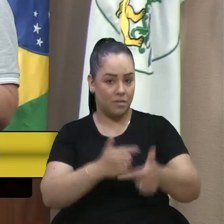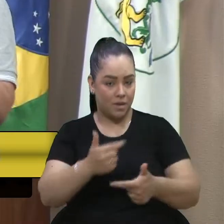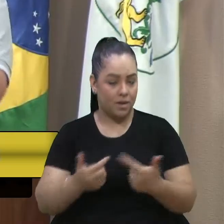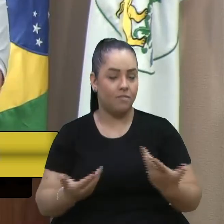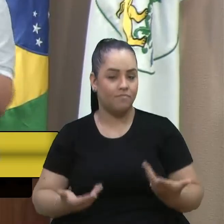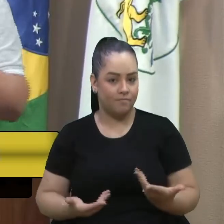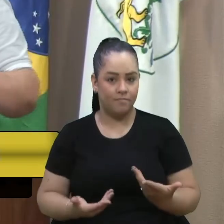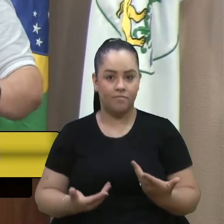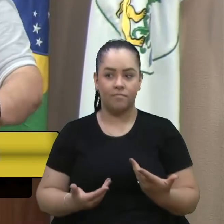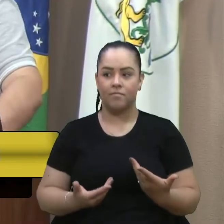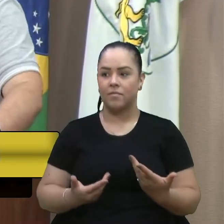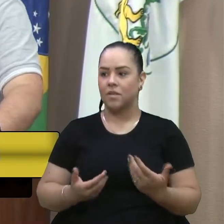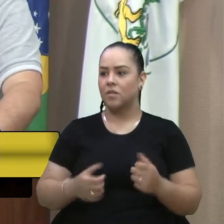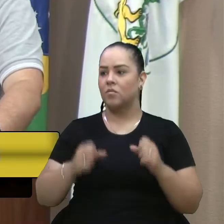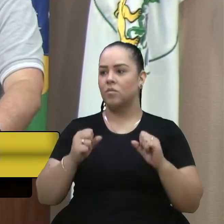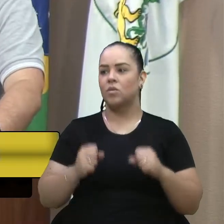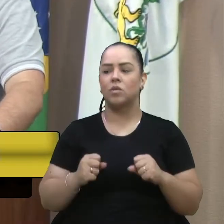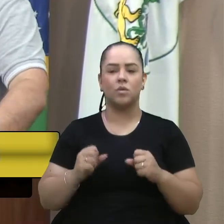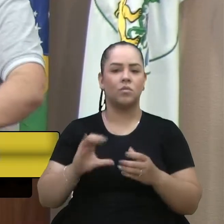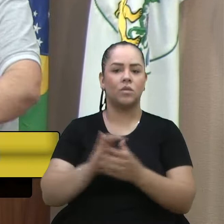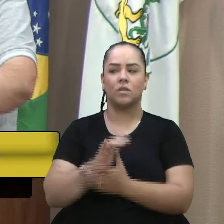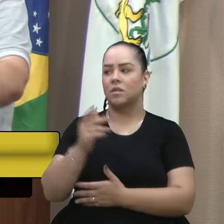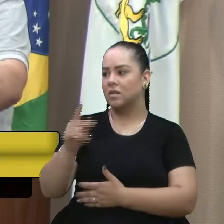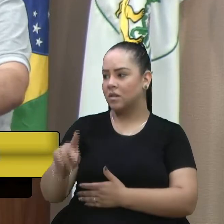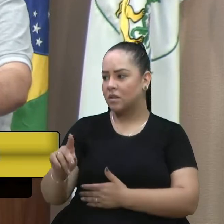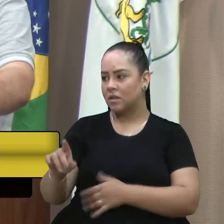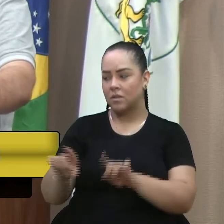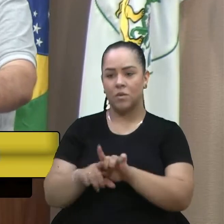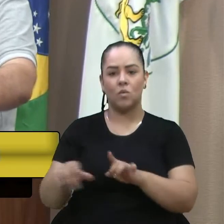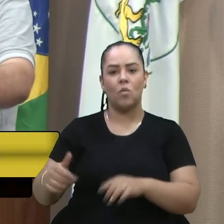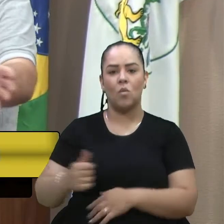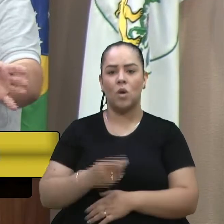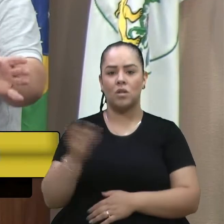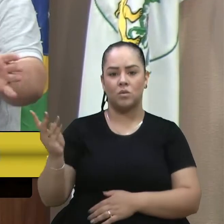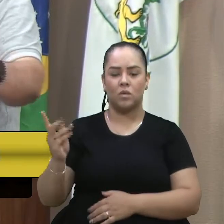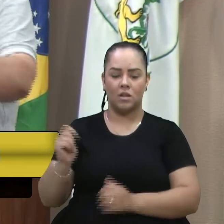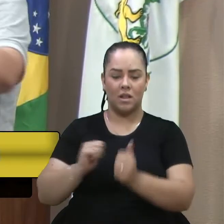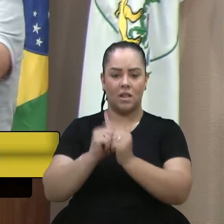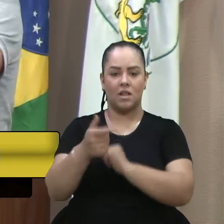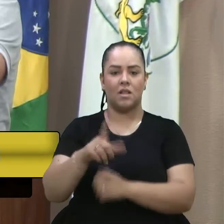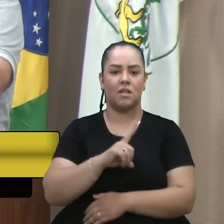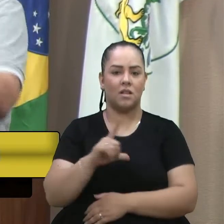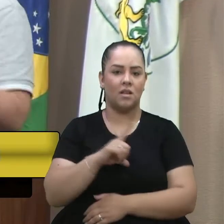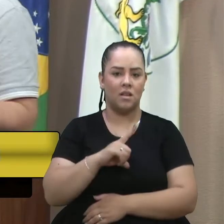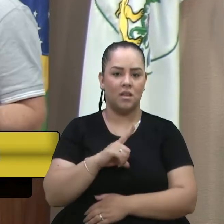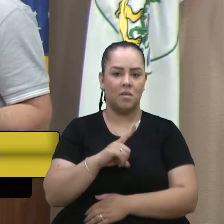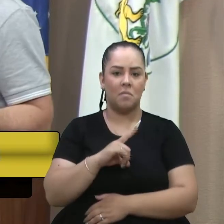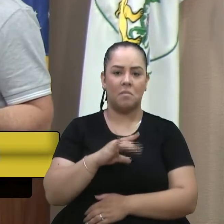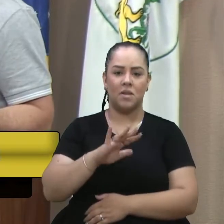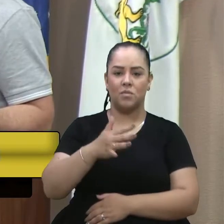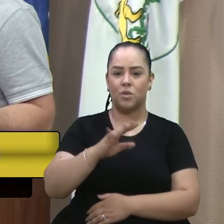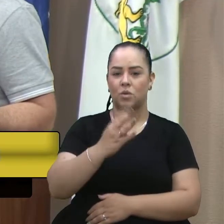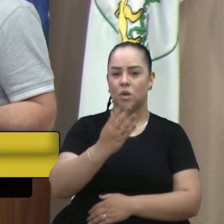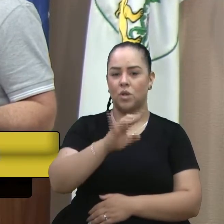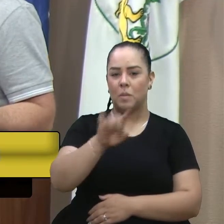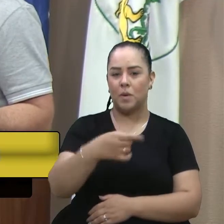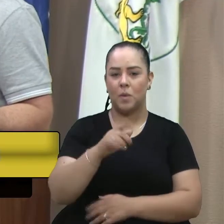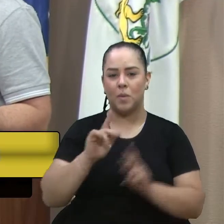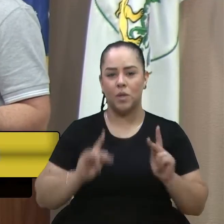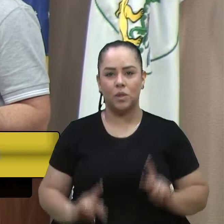Possivelmente a gente possa multiplicar por três, vereador Camiles, esse número de atletas com pessoas. Então, são quase 4 mil pessoas vindo a um evento de